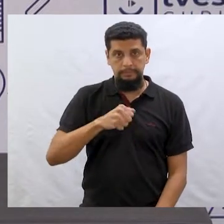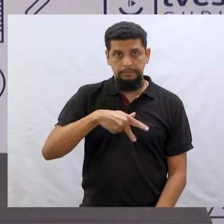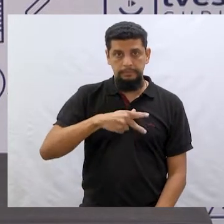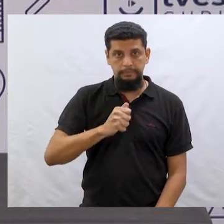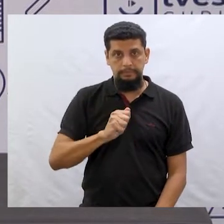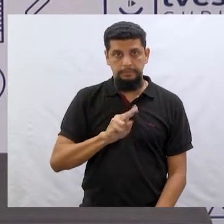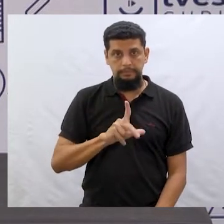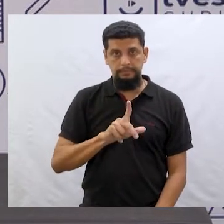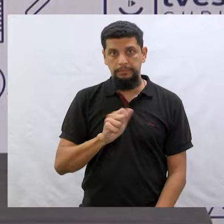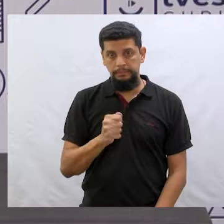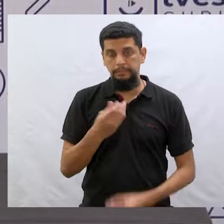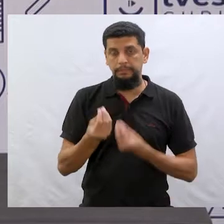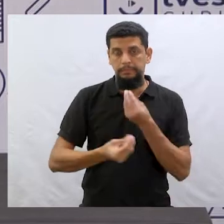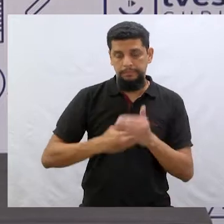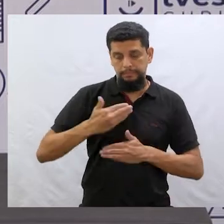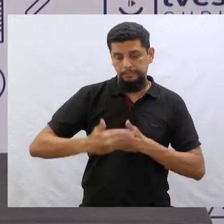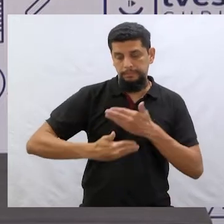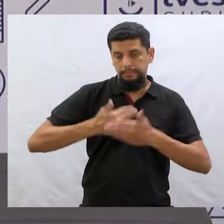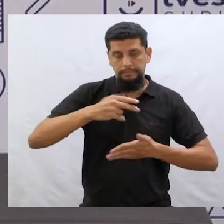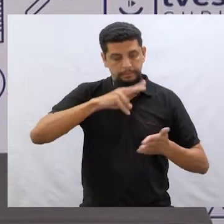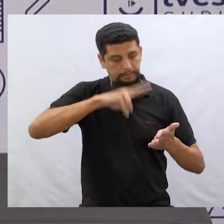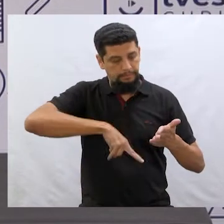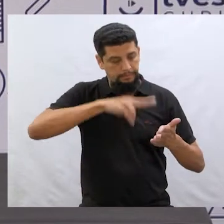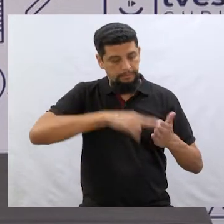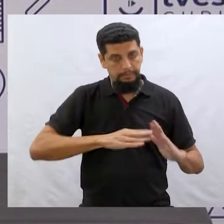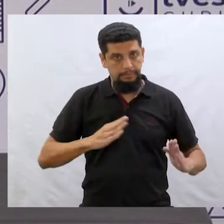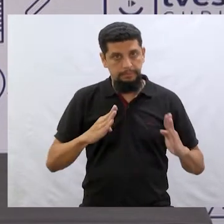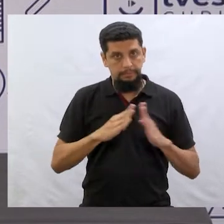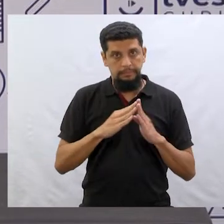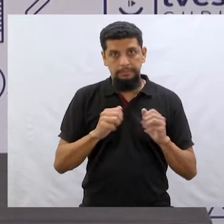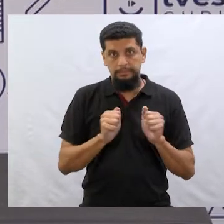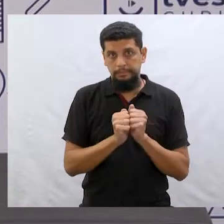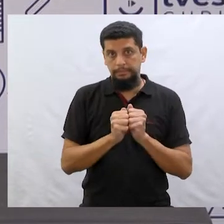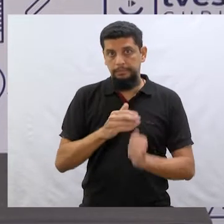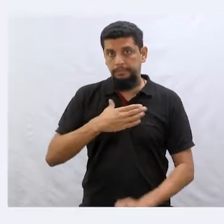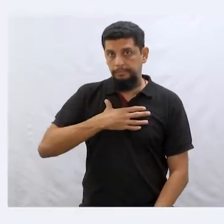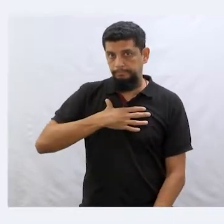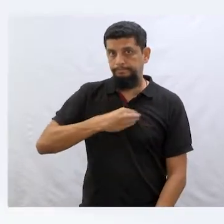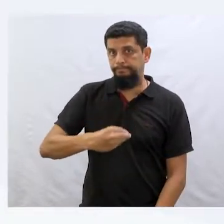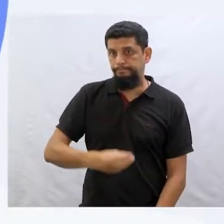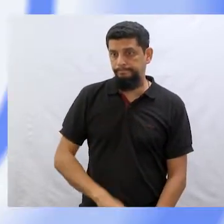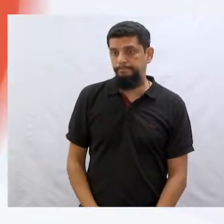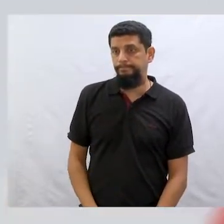para a gente um pouquinho de como que é esse processo dela ler em casa com as filhas.